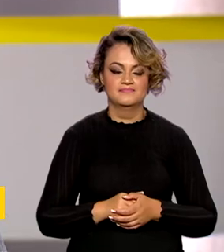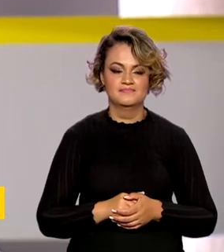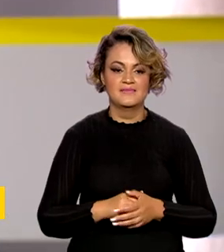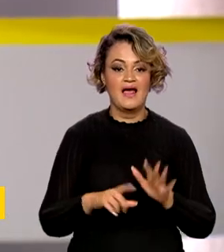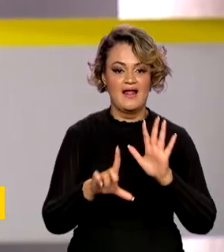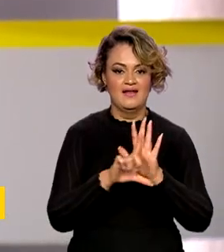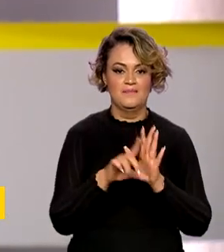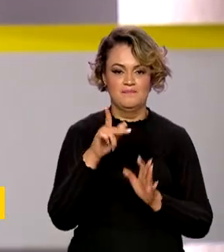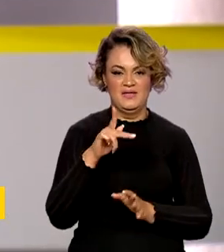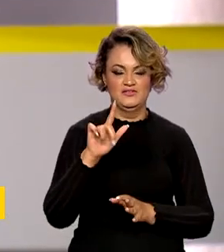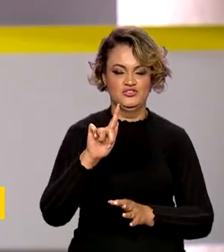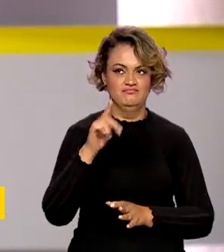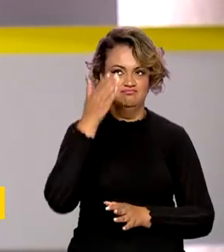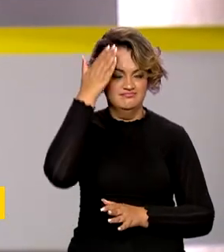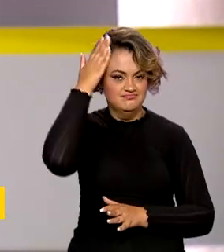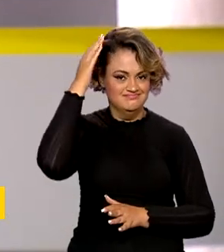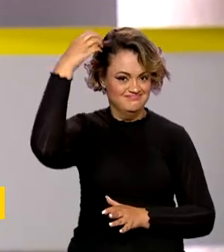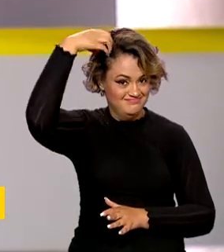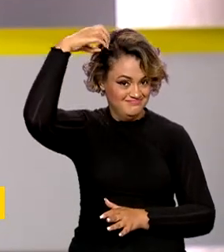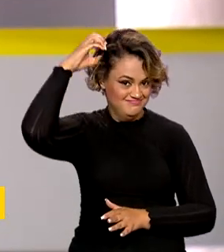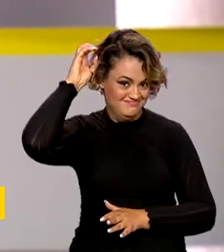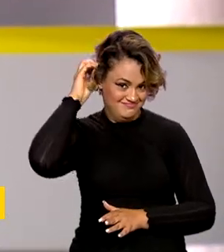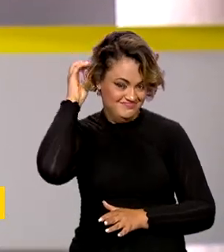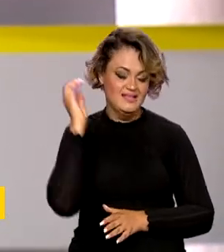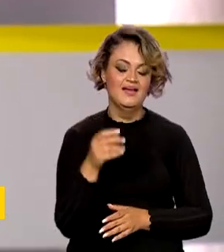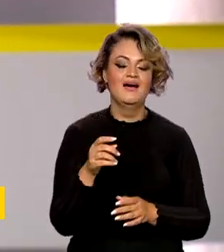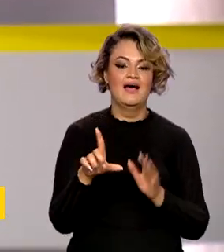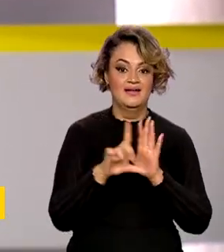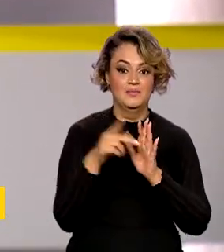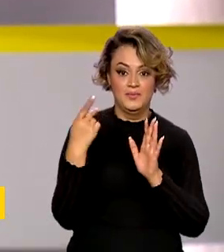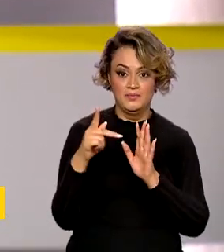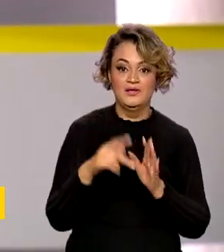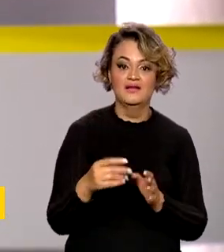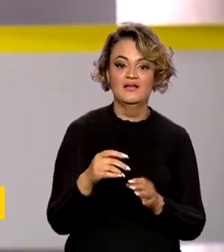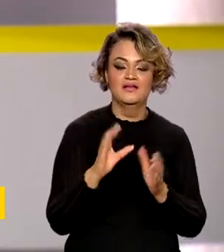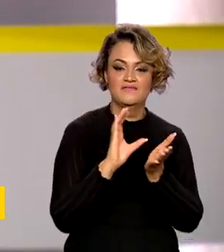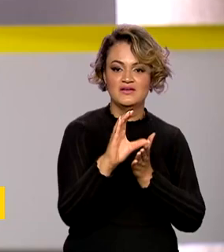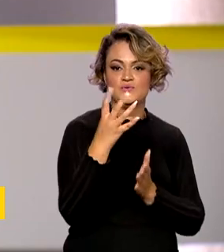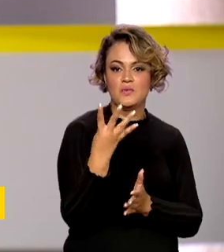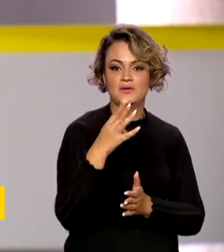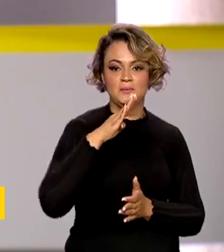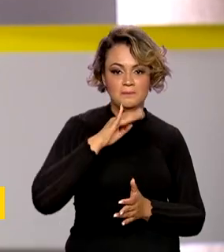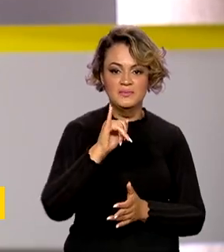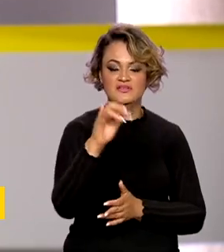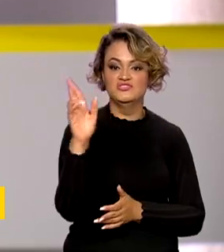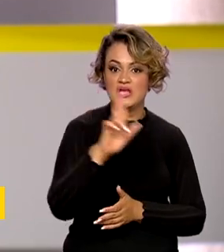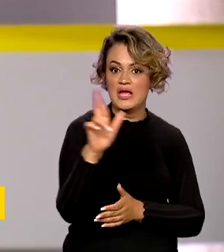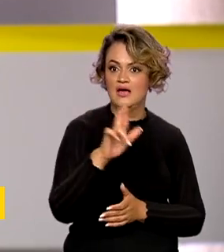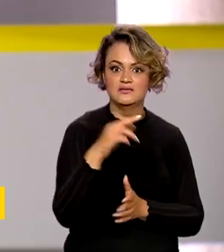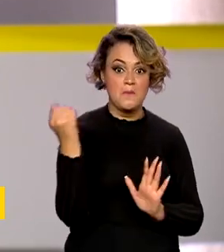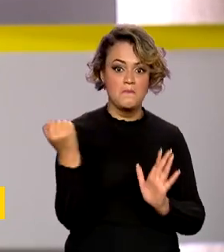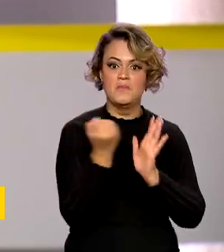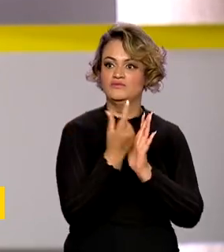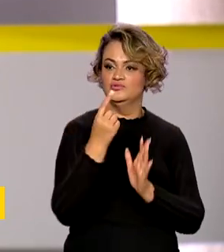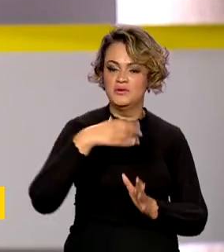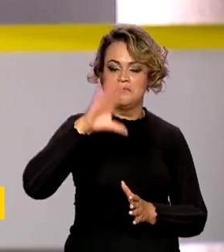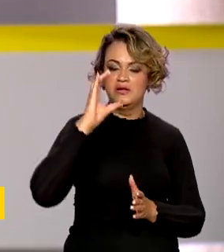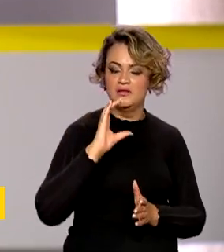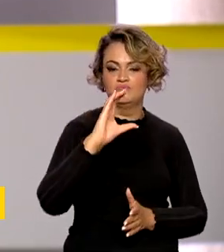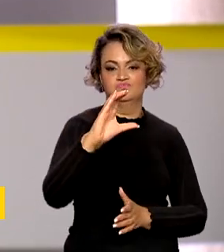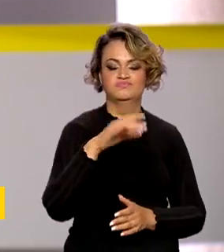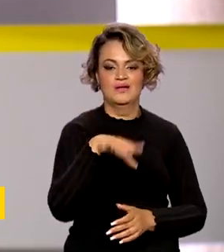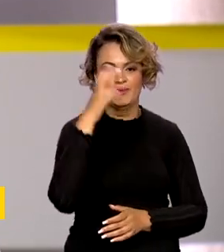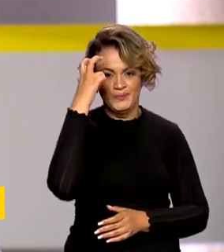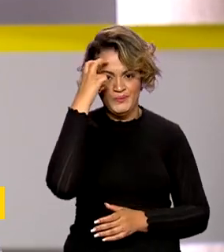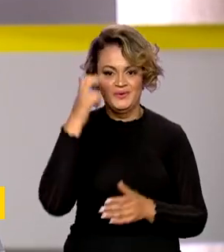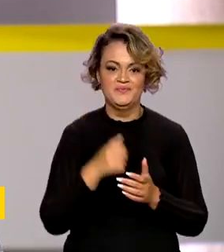A lei Paulo Gustavo destina quase 4 bilhões de reais para a cultura, o maior repasse da história do país. E para